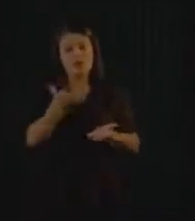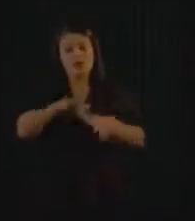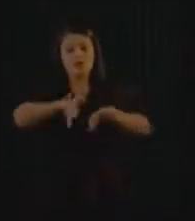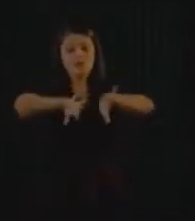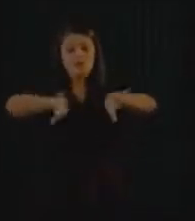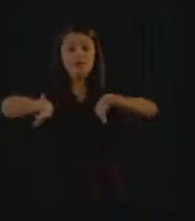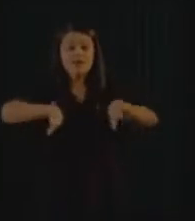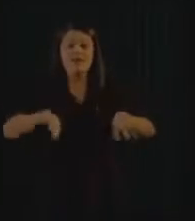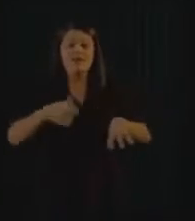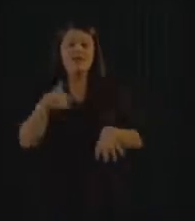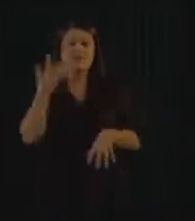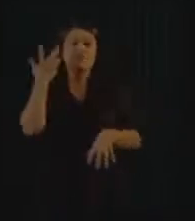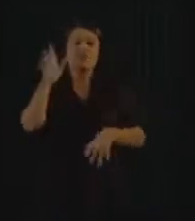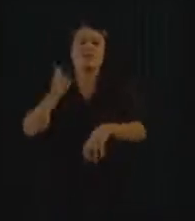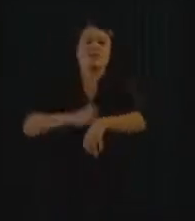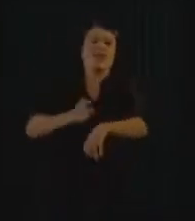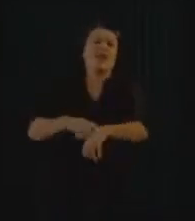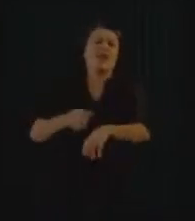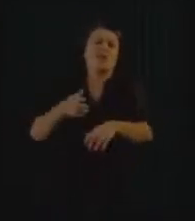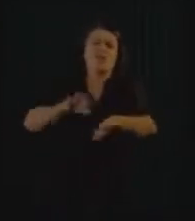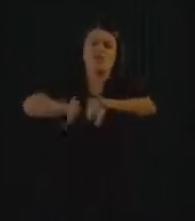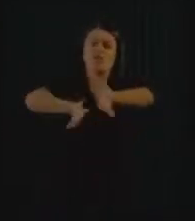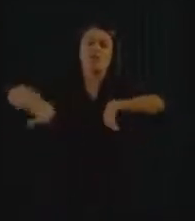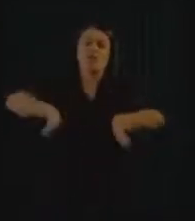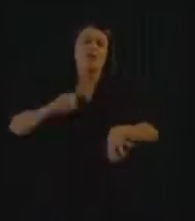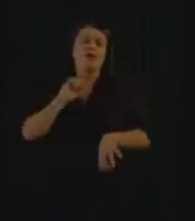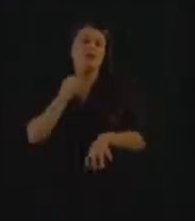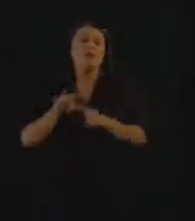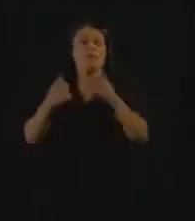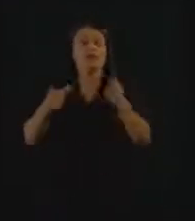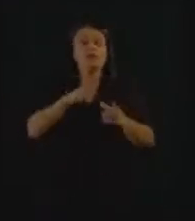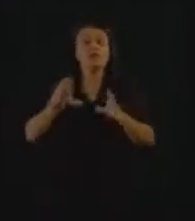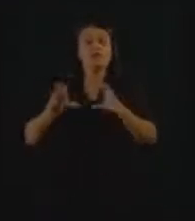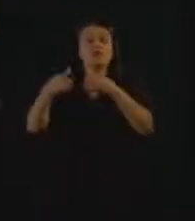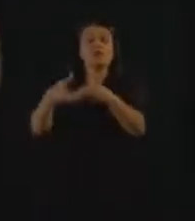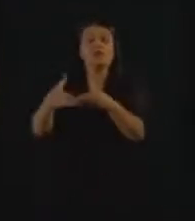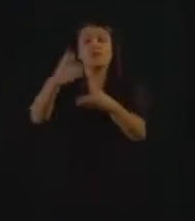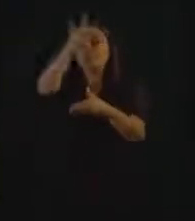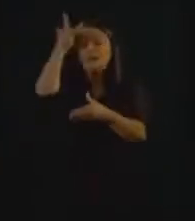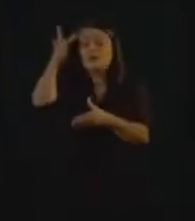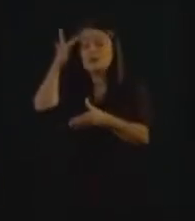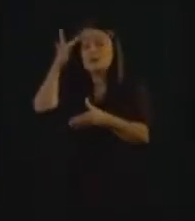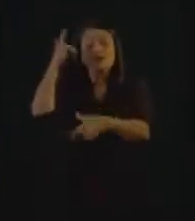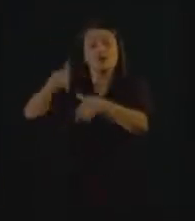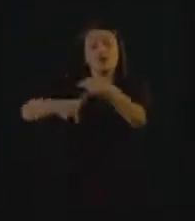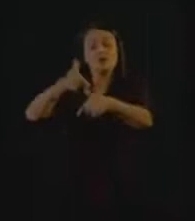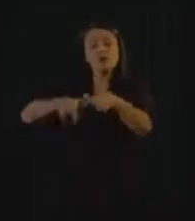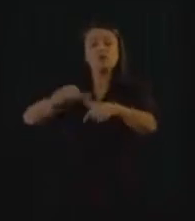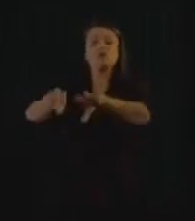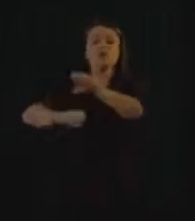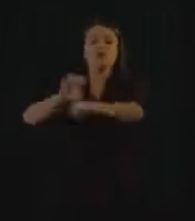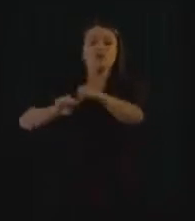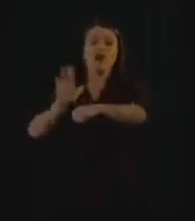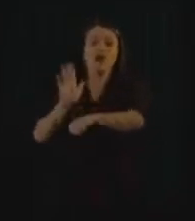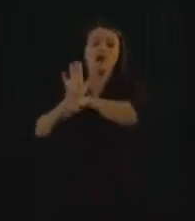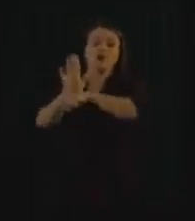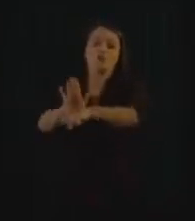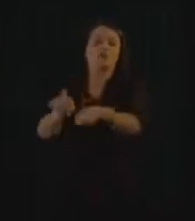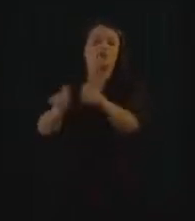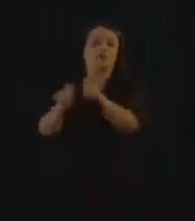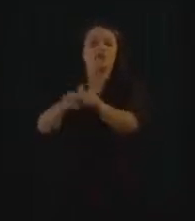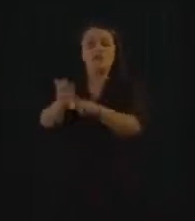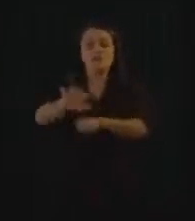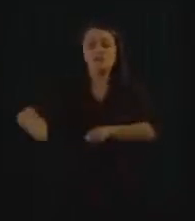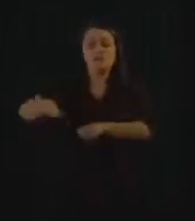separação faz a diferença na hora de que o cidadão tem que se movimentar, que tem que ter ação para ajudar o município